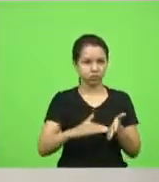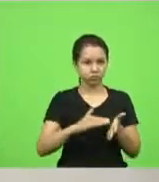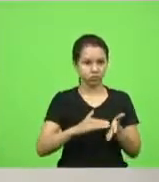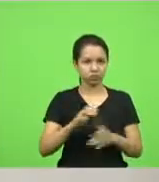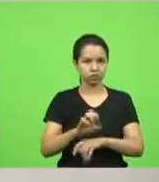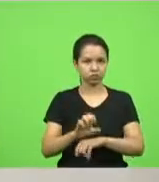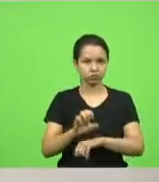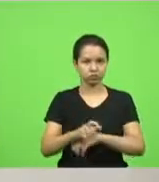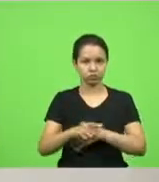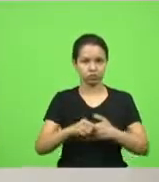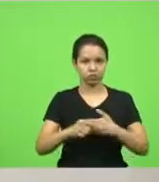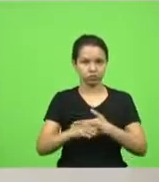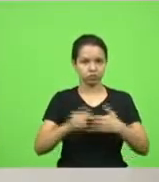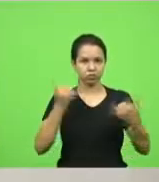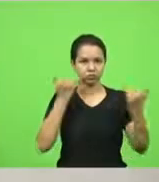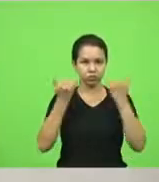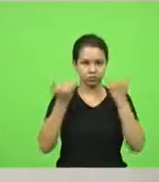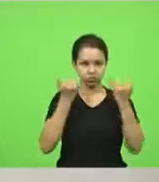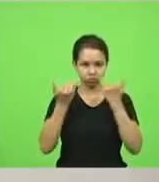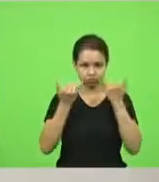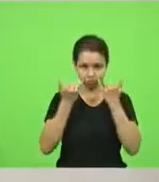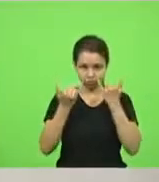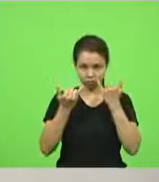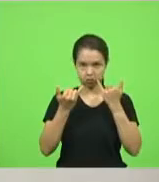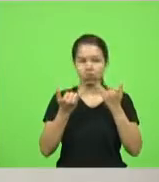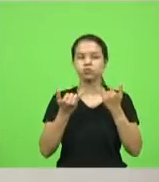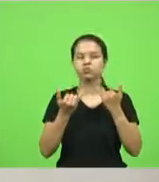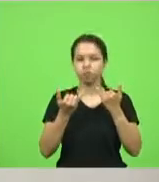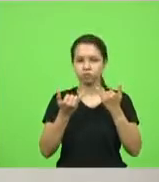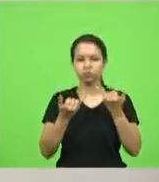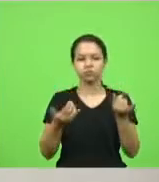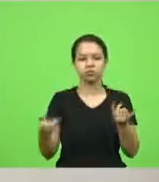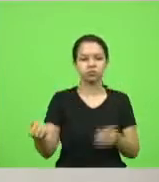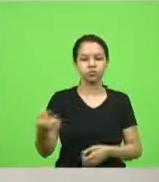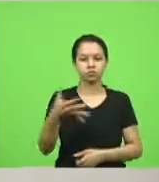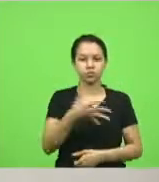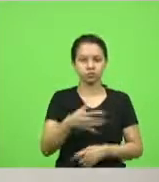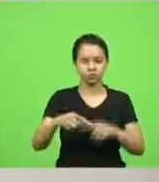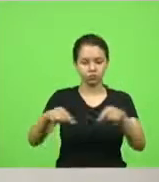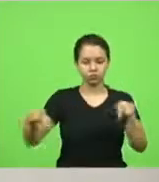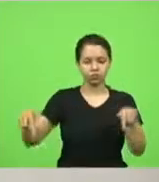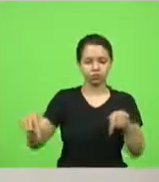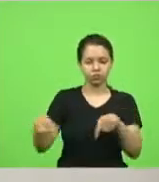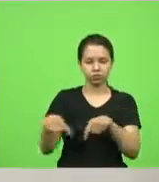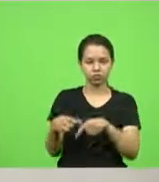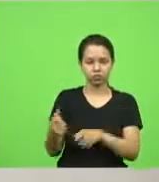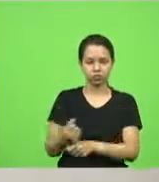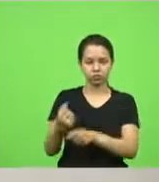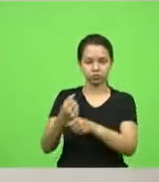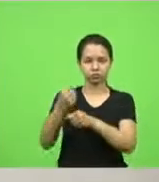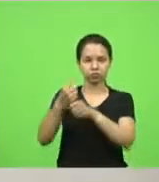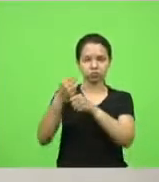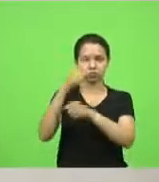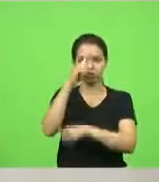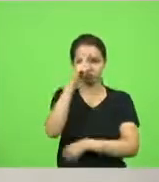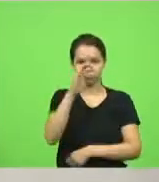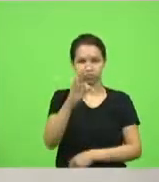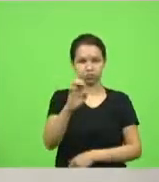Estado da Casa Civil informações acerca da ala recém-inaugurada do Hospital Tereza Ramos. Em